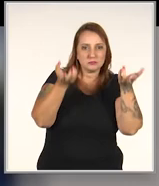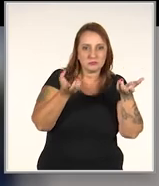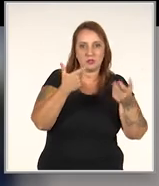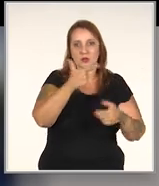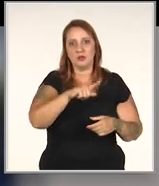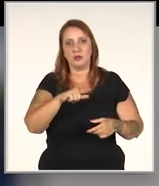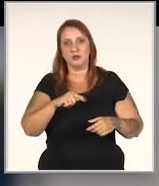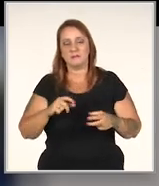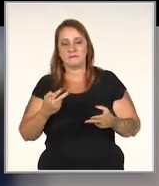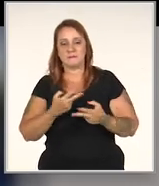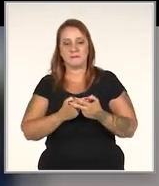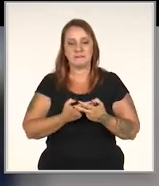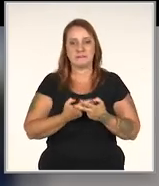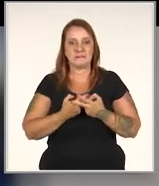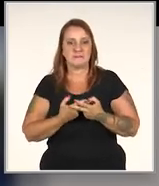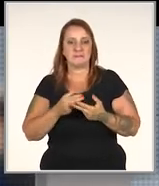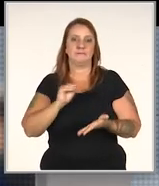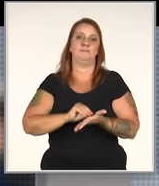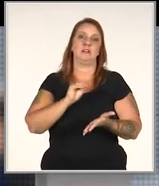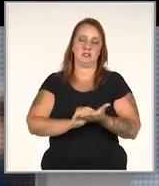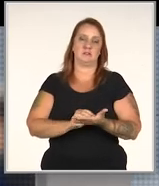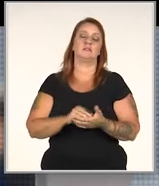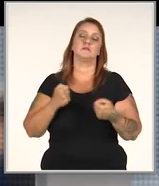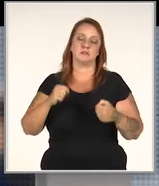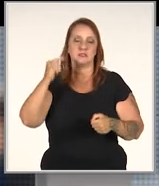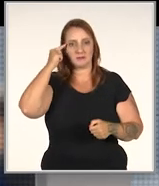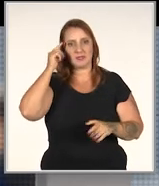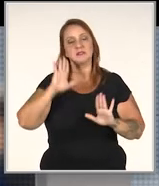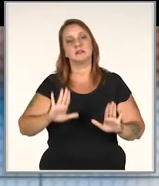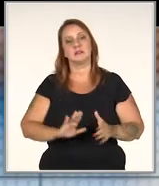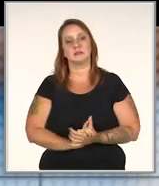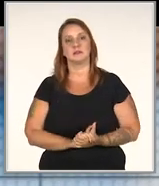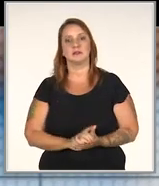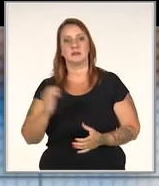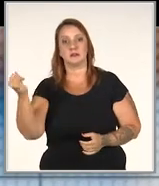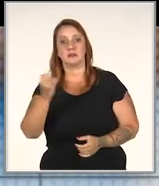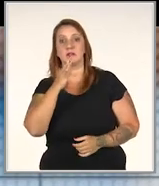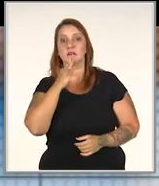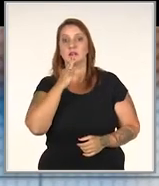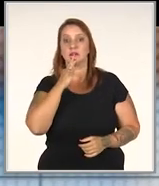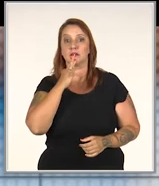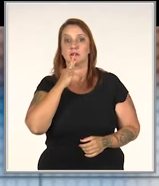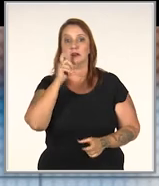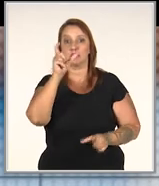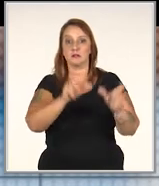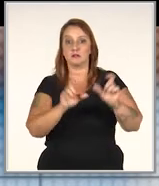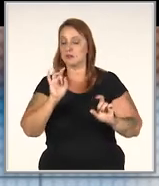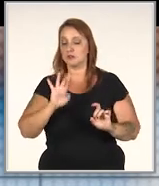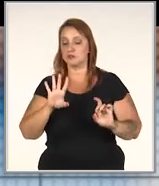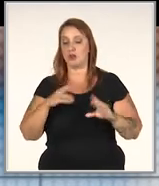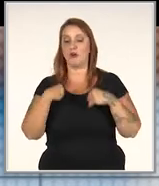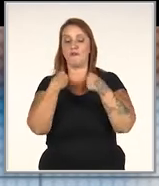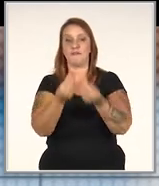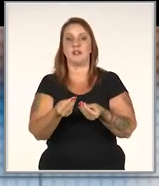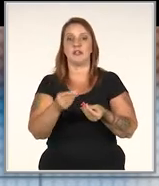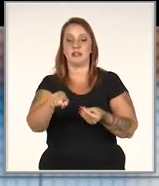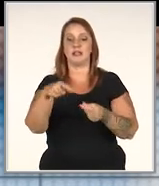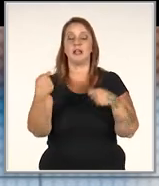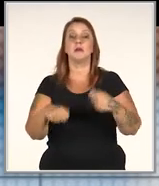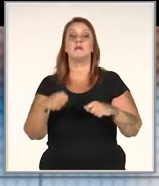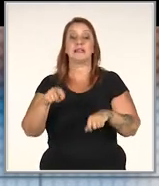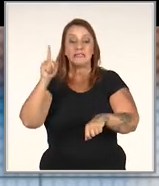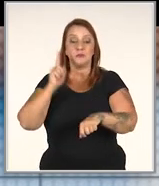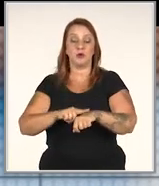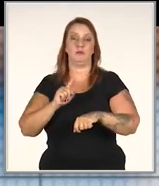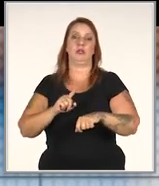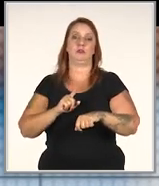tímido, em outros momentos você está mais impaciente. Então, é levar isso em consideração. É importante conhecer o cliente, não só para oferecer o que